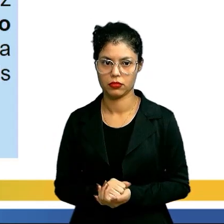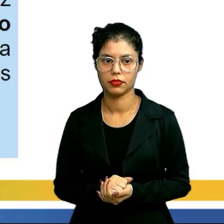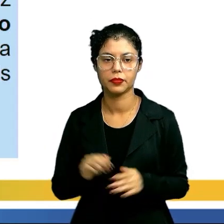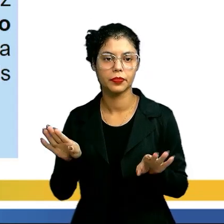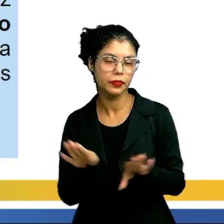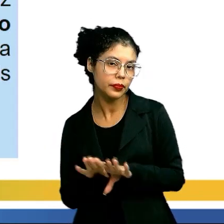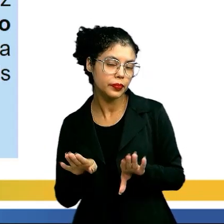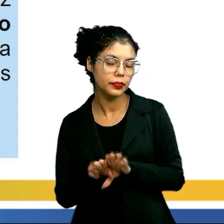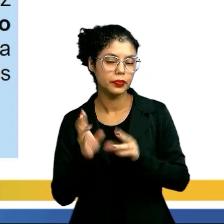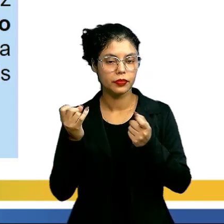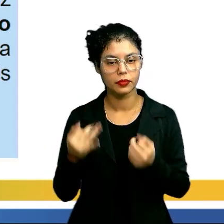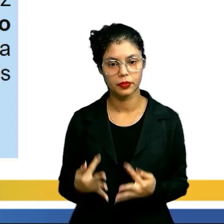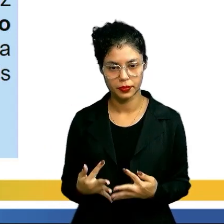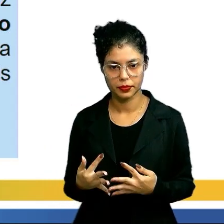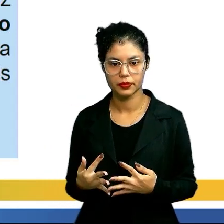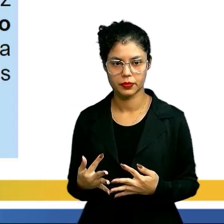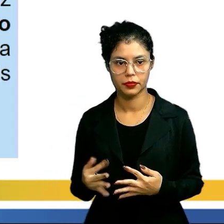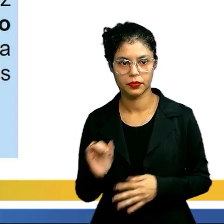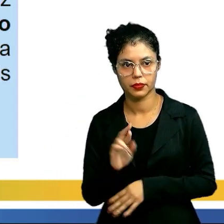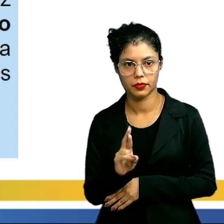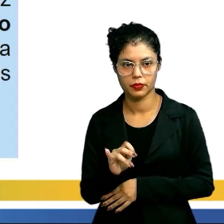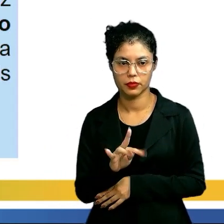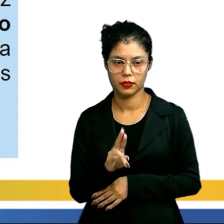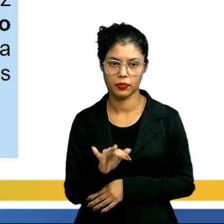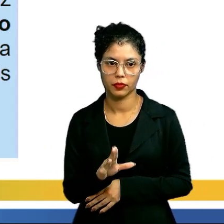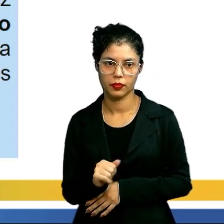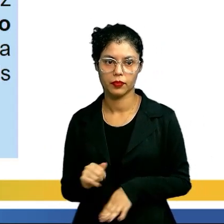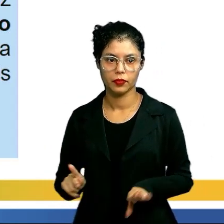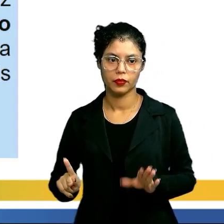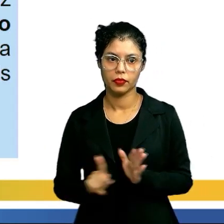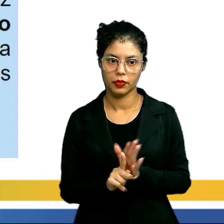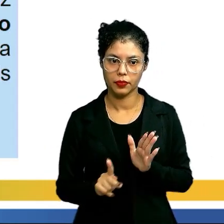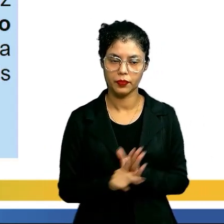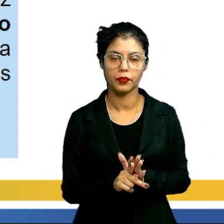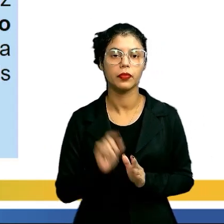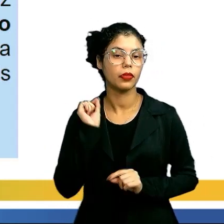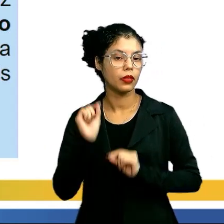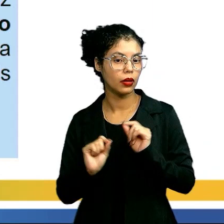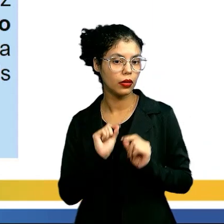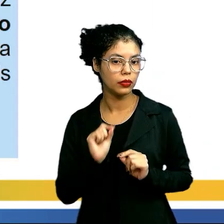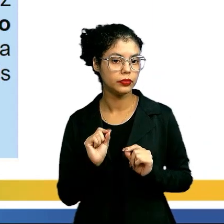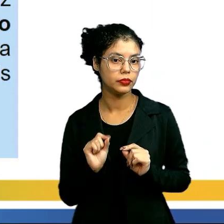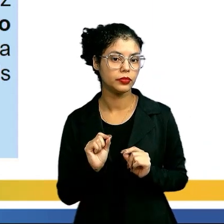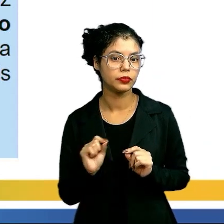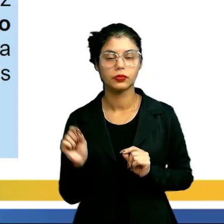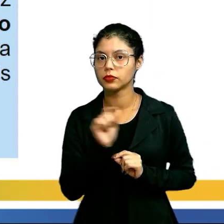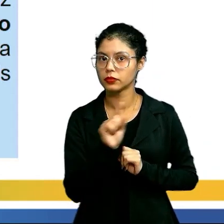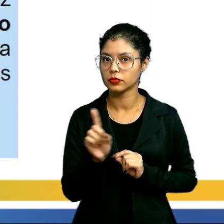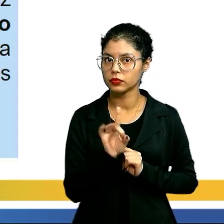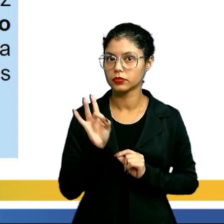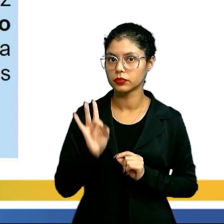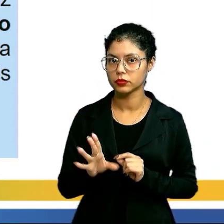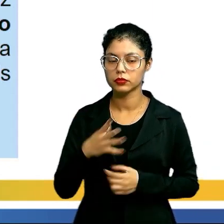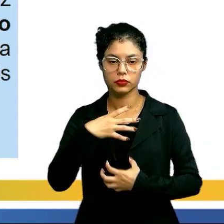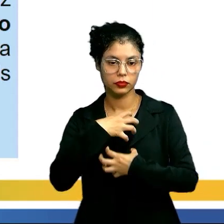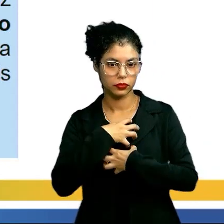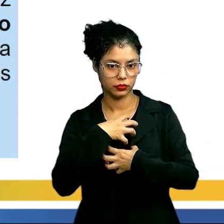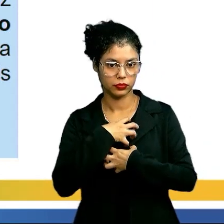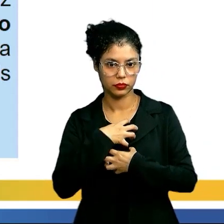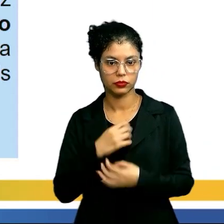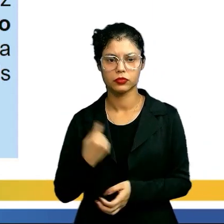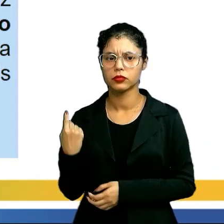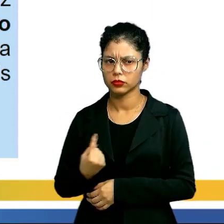Nietzsche também vai tratar da questão do ressentimento. E, para Friedrich Nietzsche, o ressentimento não é apenas um sentimento